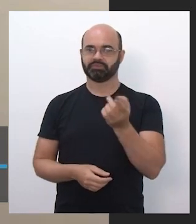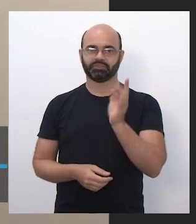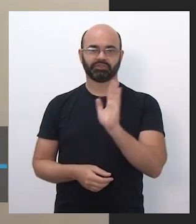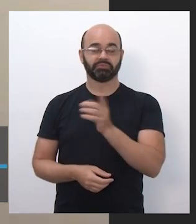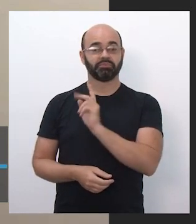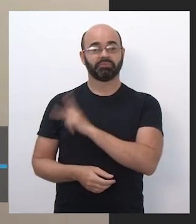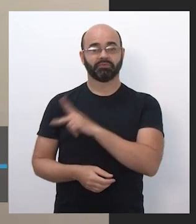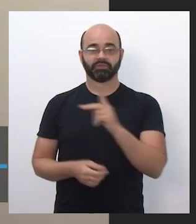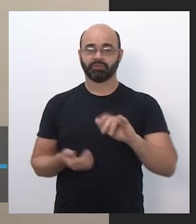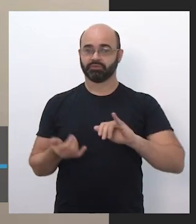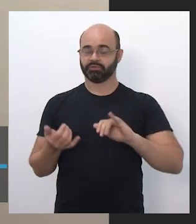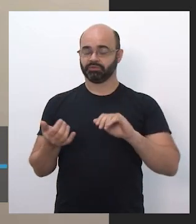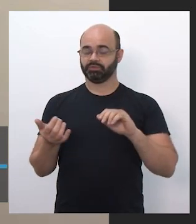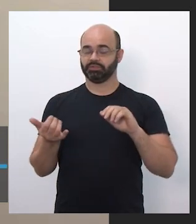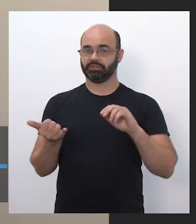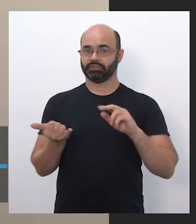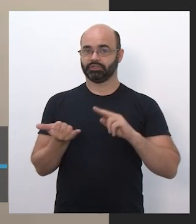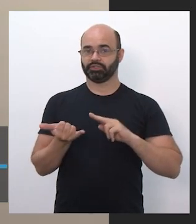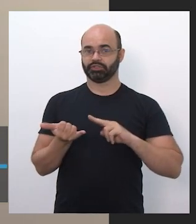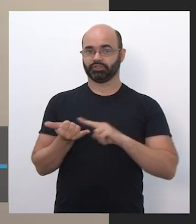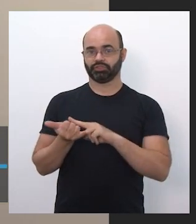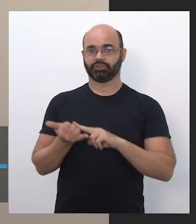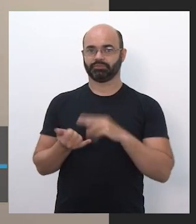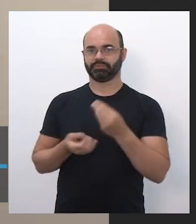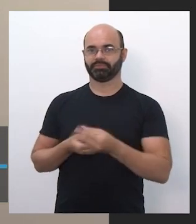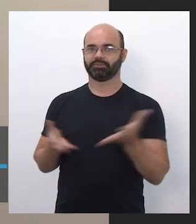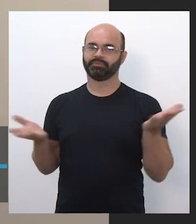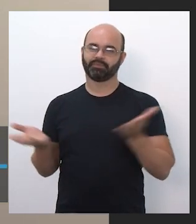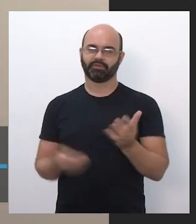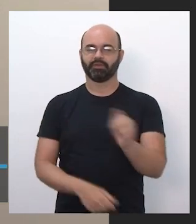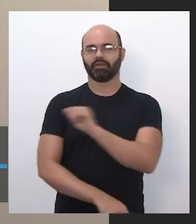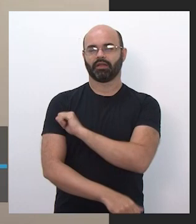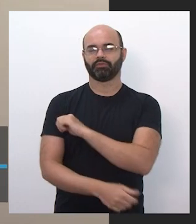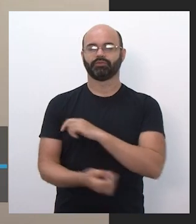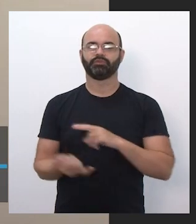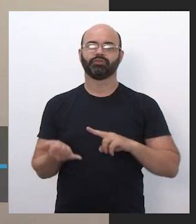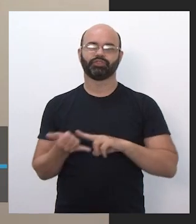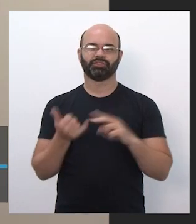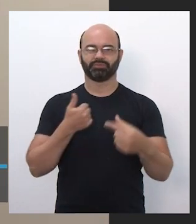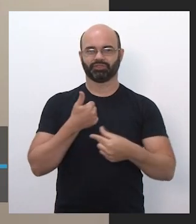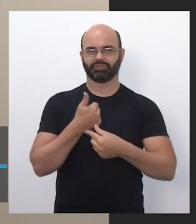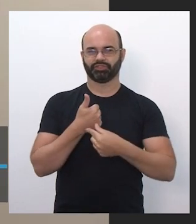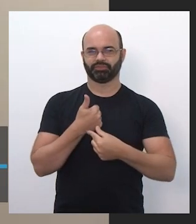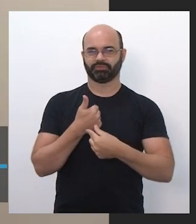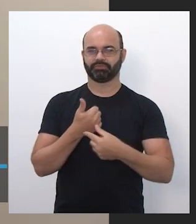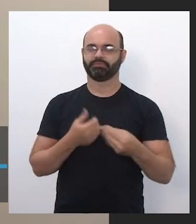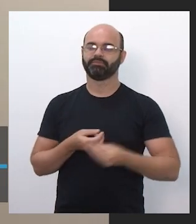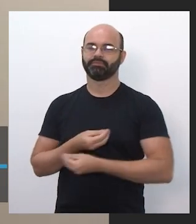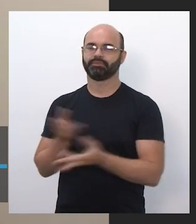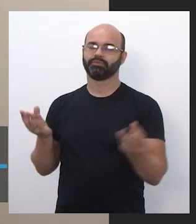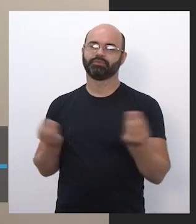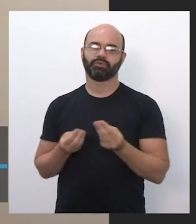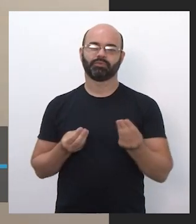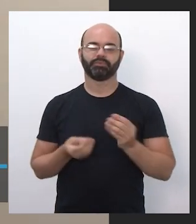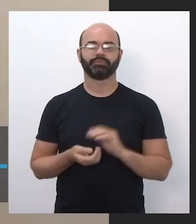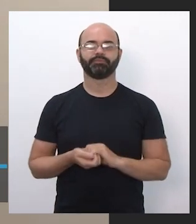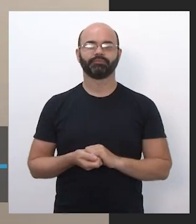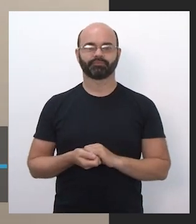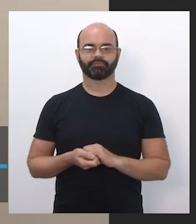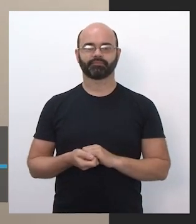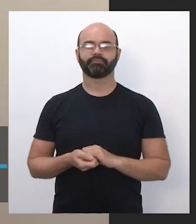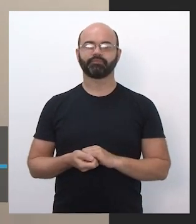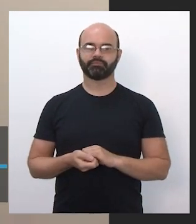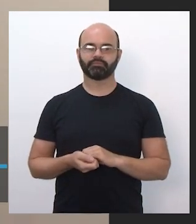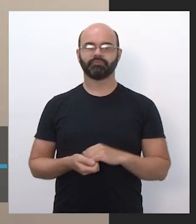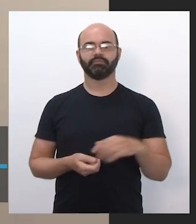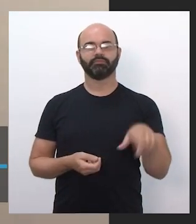momento. E agora a gente vai entrar um pouco em detalhes dos chips para os alunos, porque esses chips vão subsidiar a participação